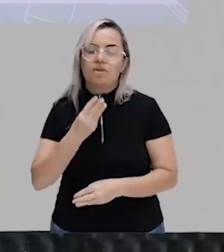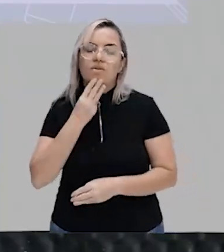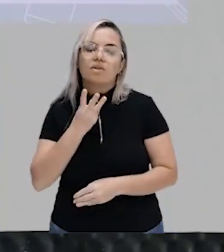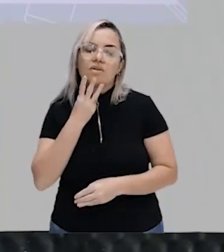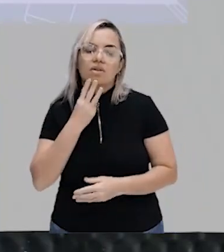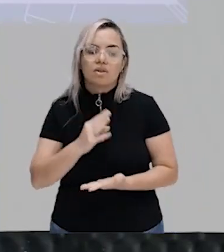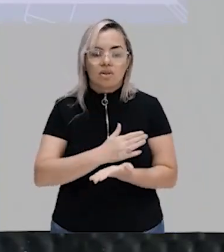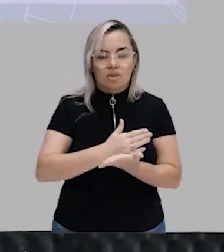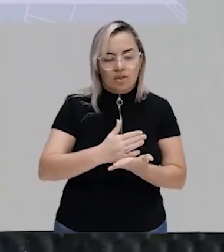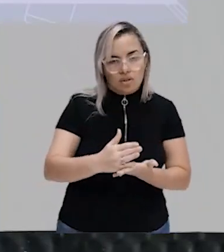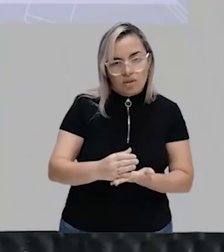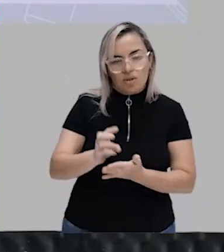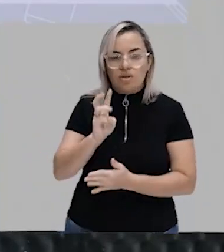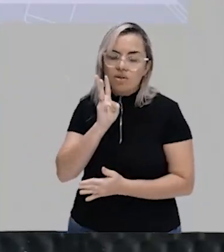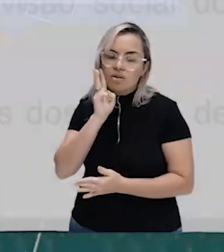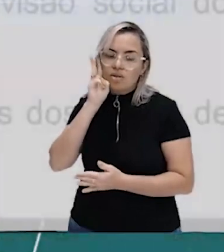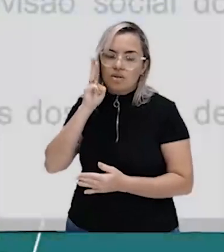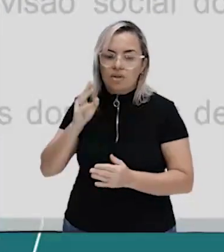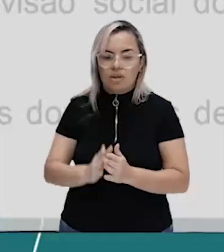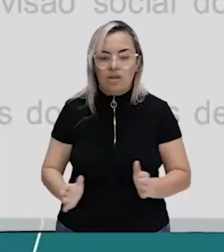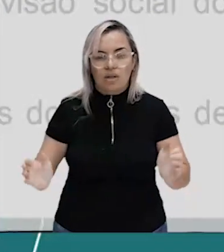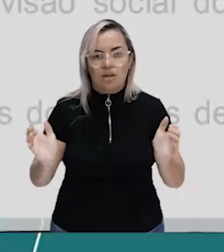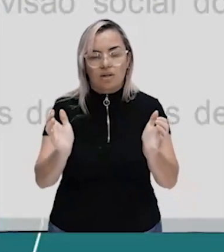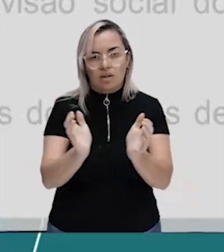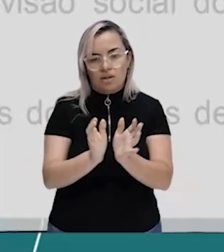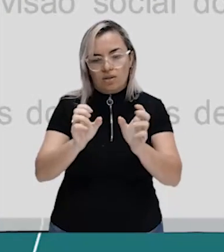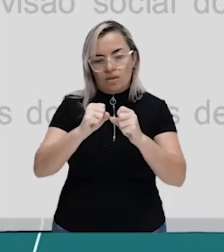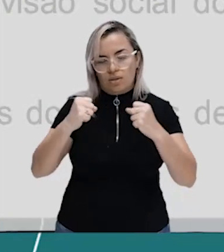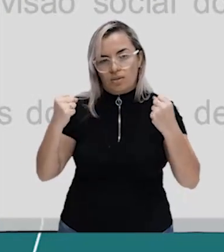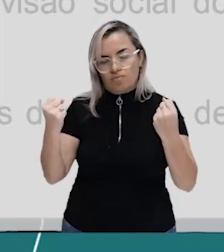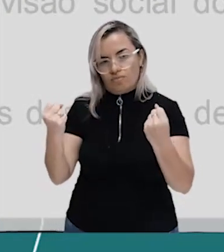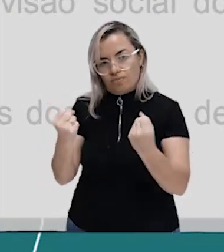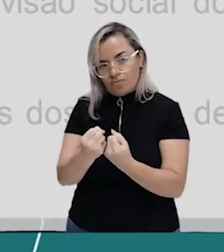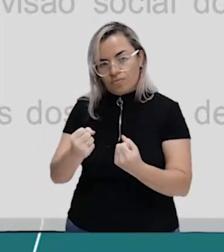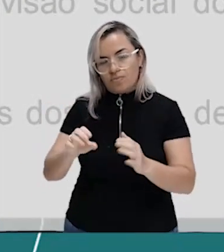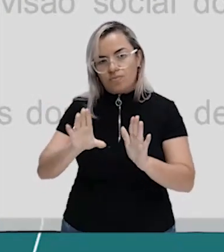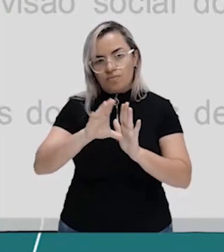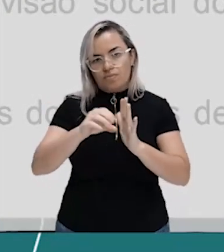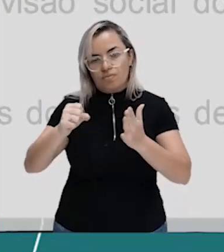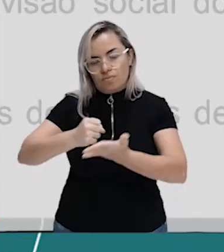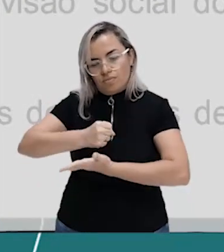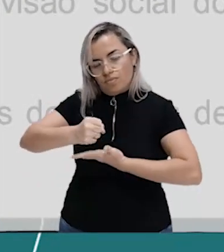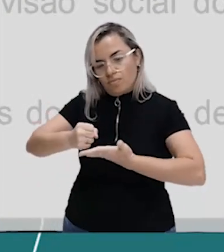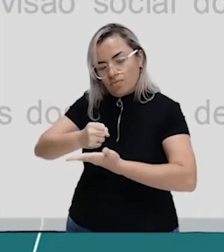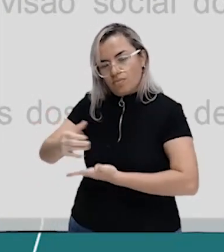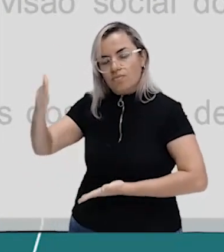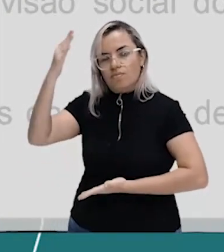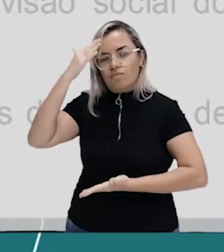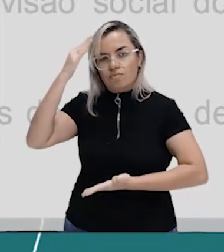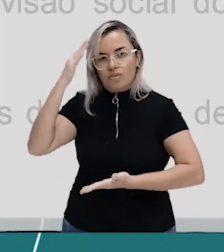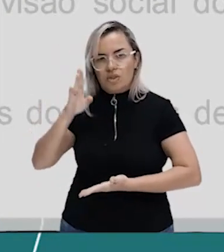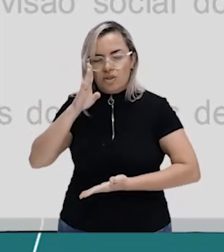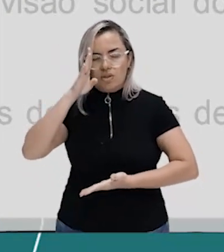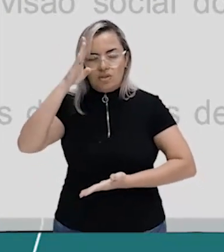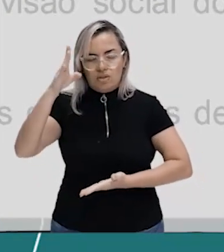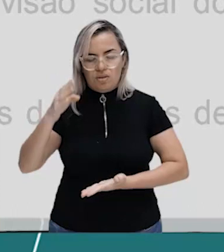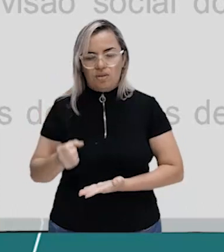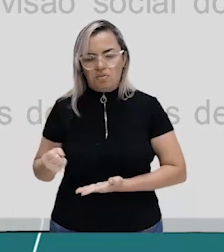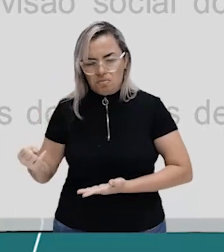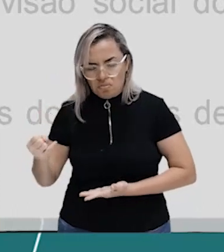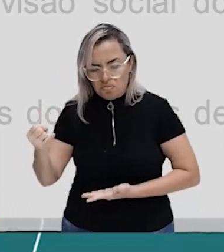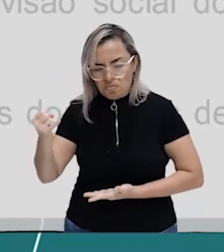a classe social é um conceito fundamental para o entendimento da sociedade, principalmente da sociedade